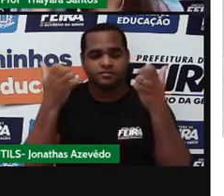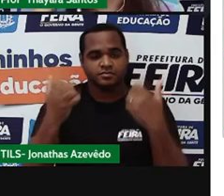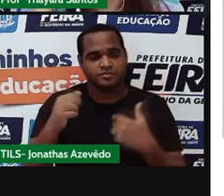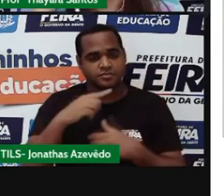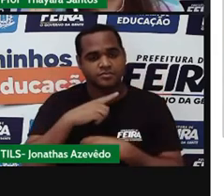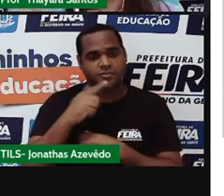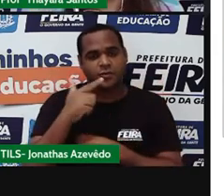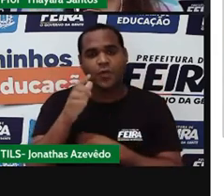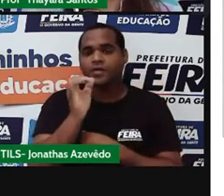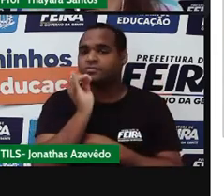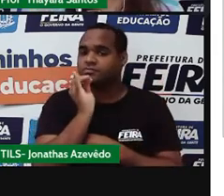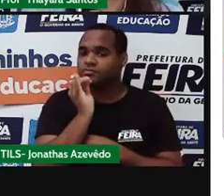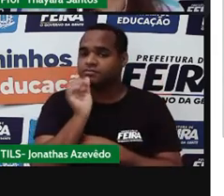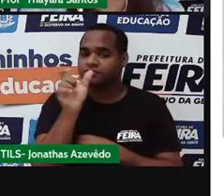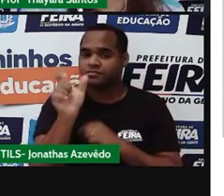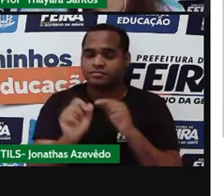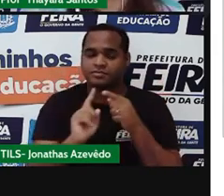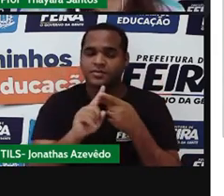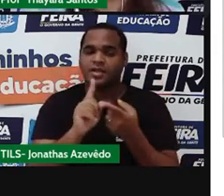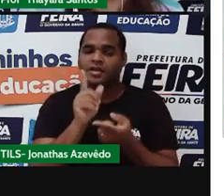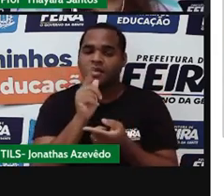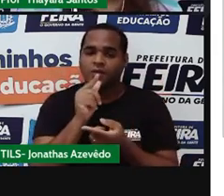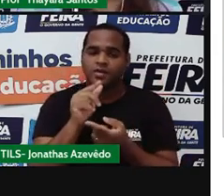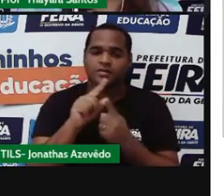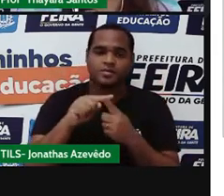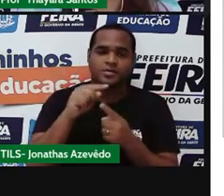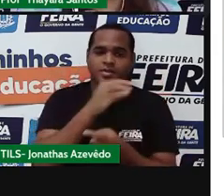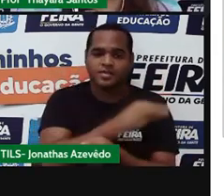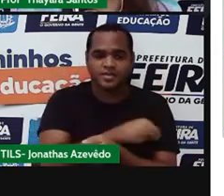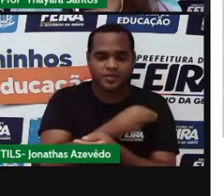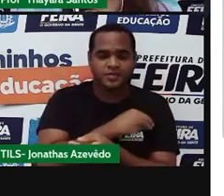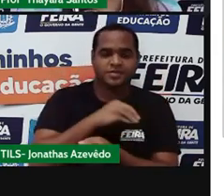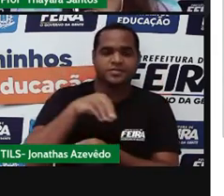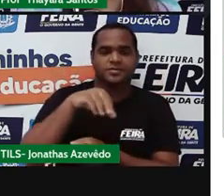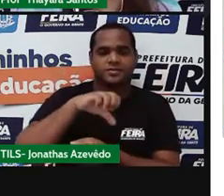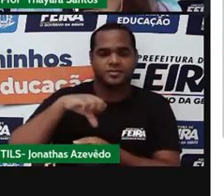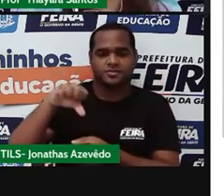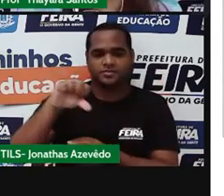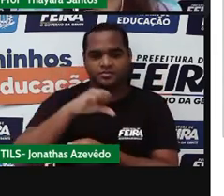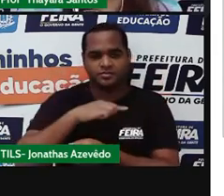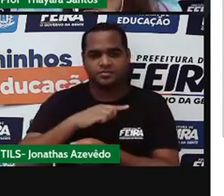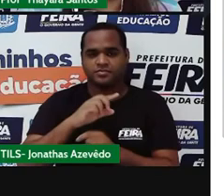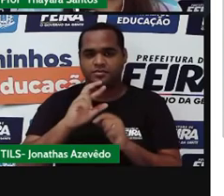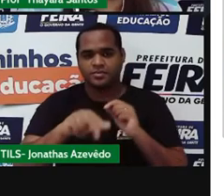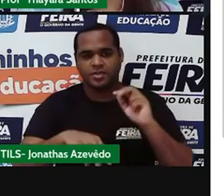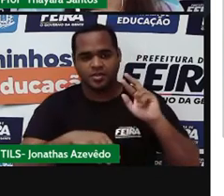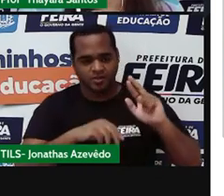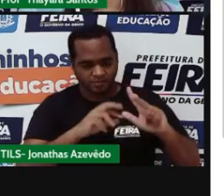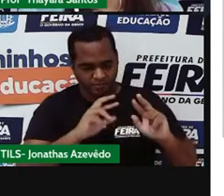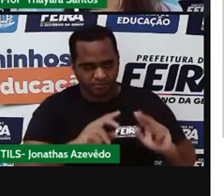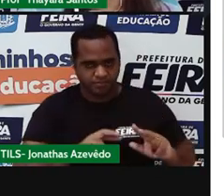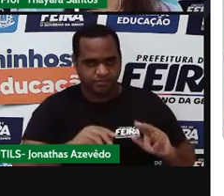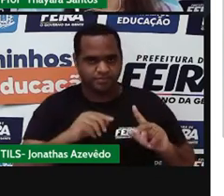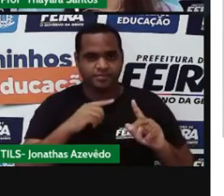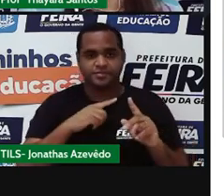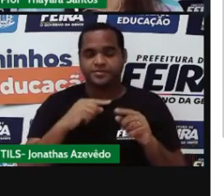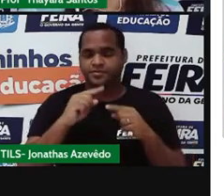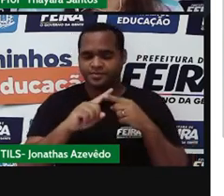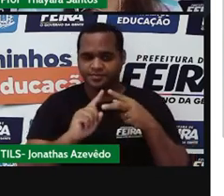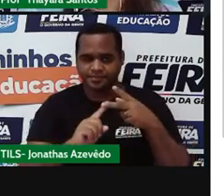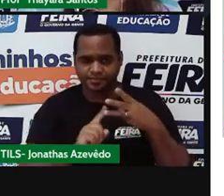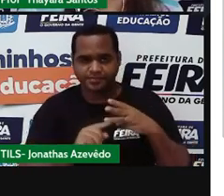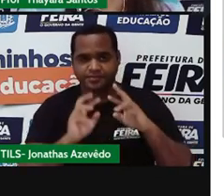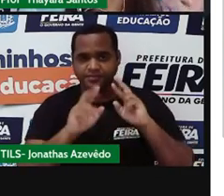próximo exemplo. Água mais álcool mais óleo. Tenho três substâncias diferentes. Quando eu misturo a água e o